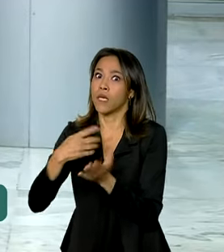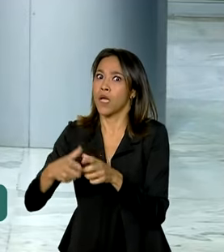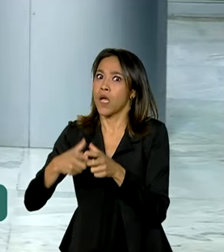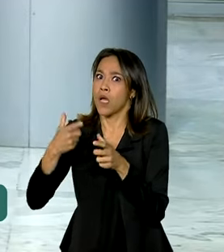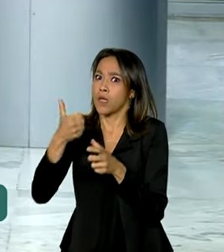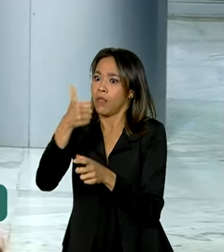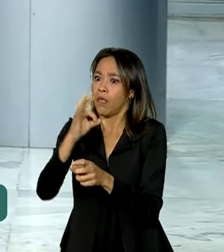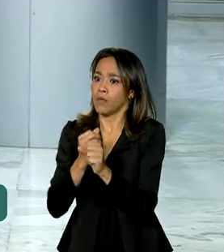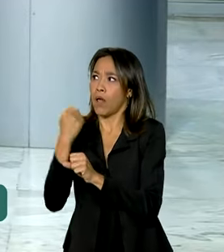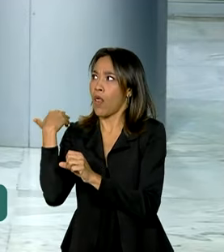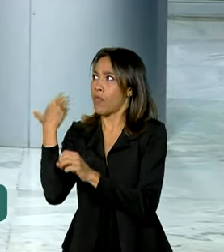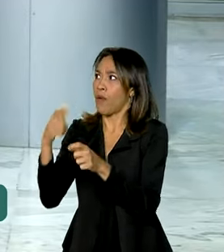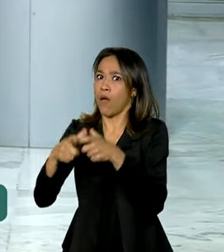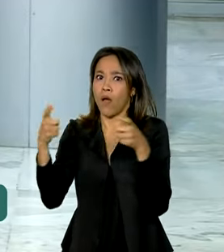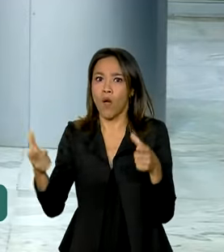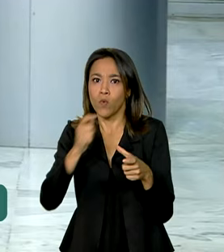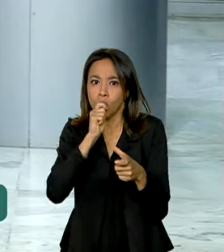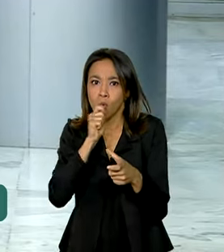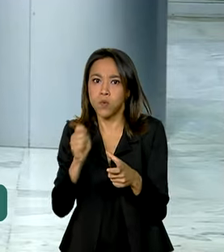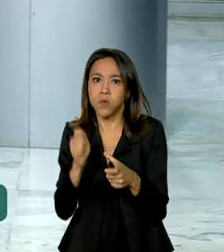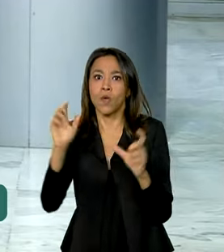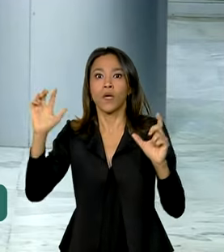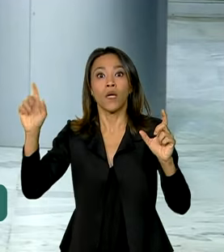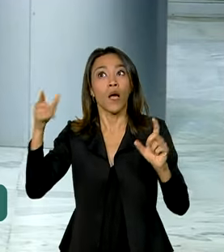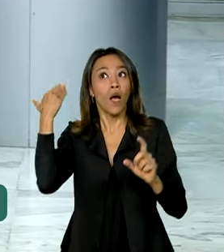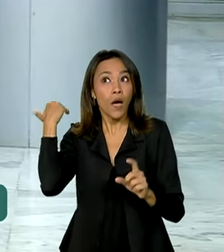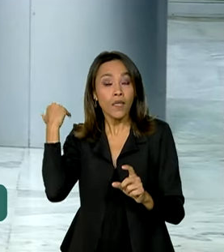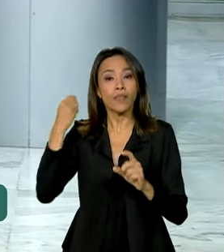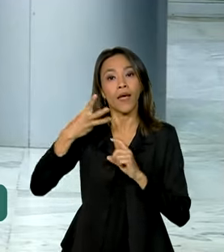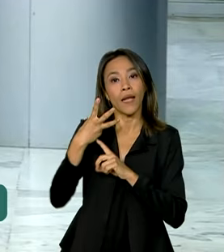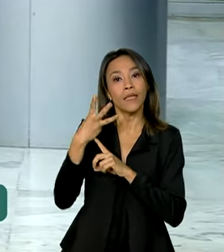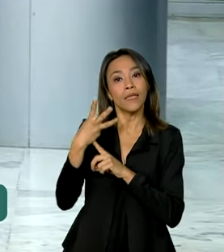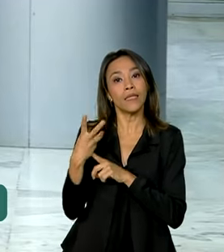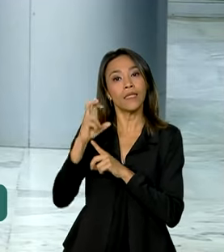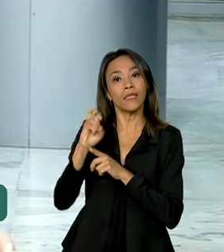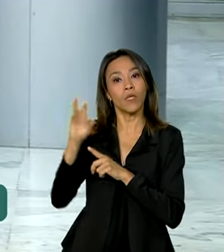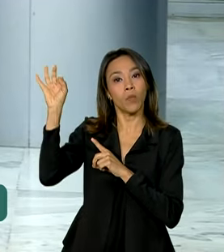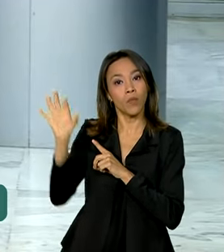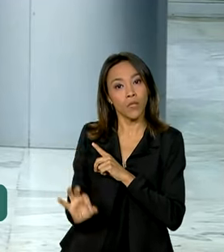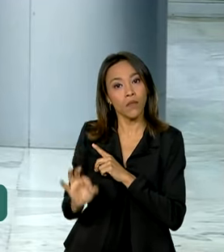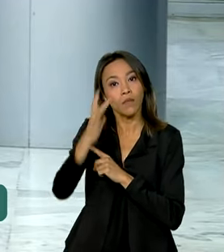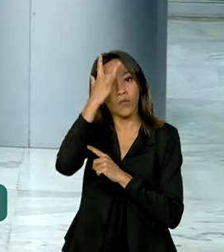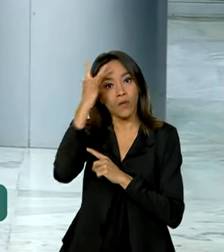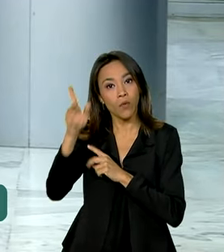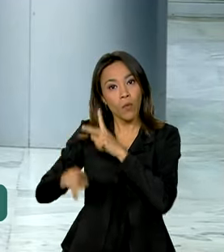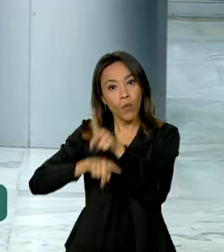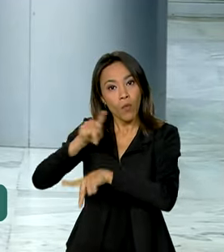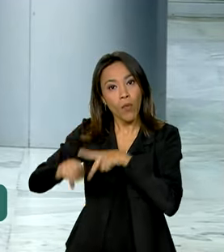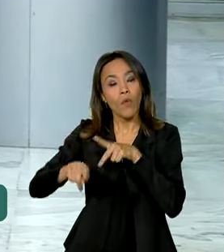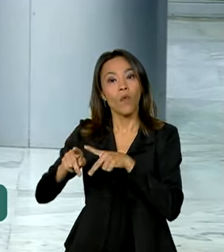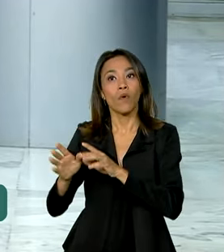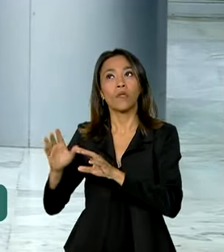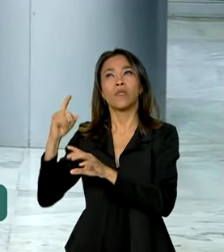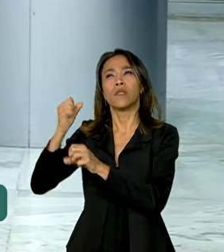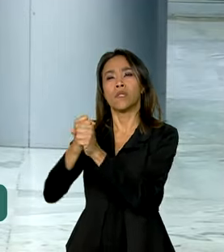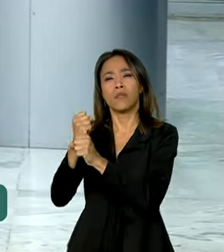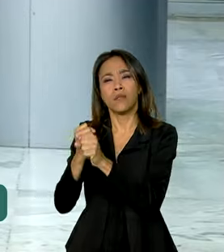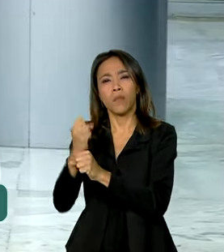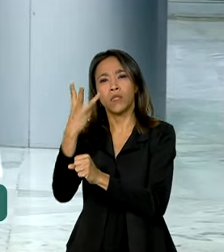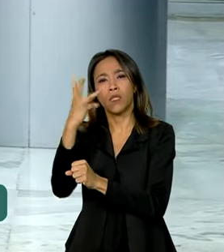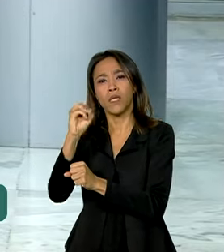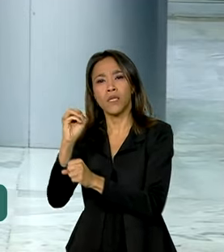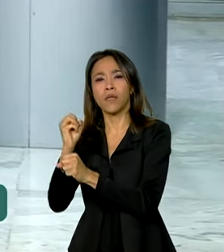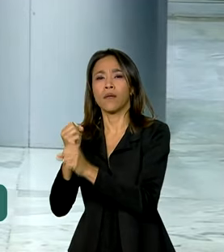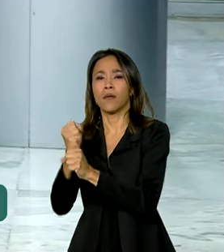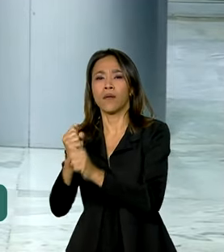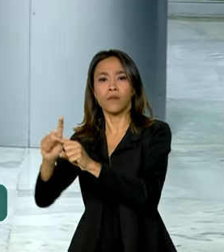1989, eles eram quase 35% da população. 30 anos depois, em